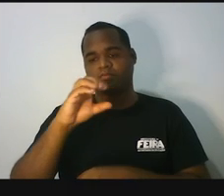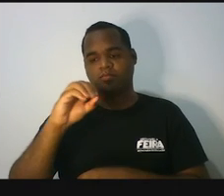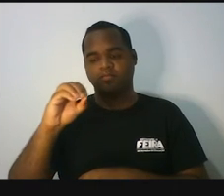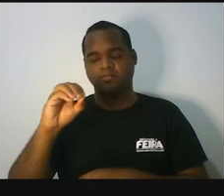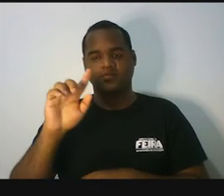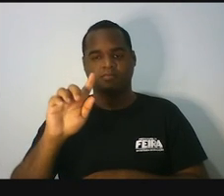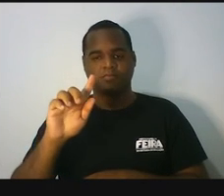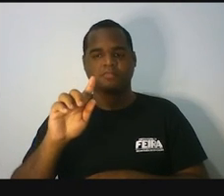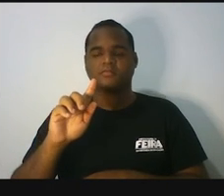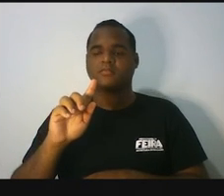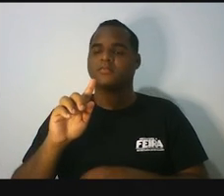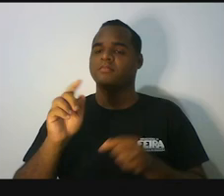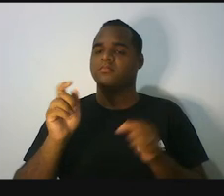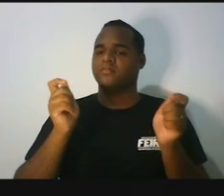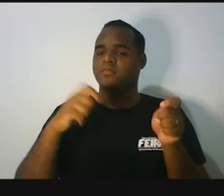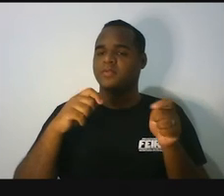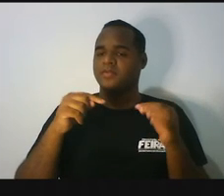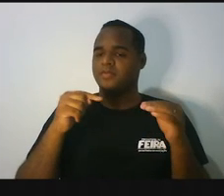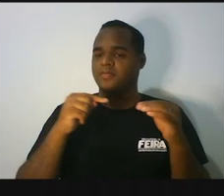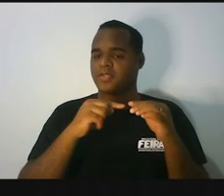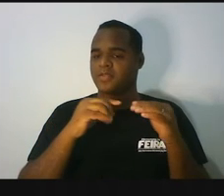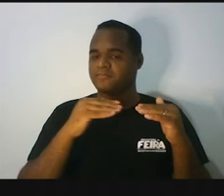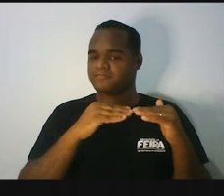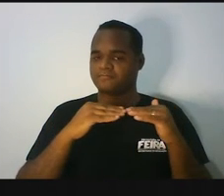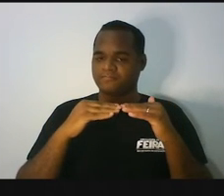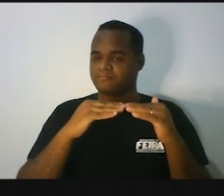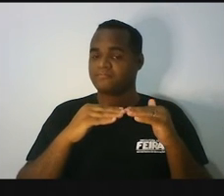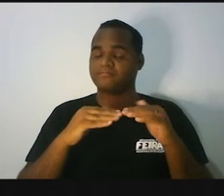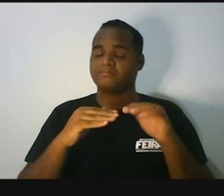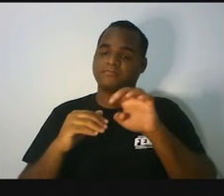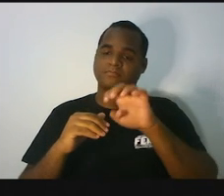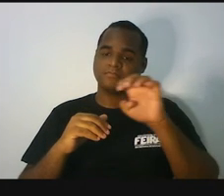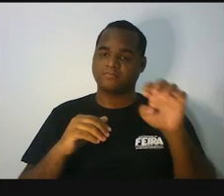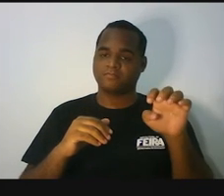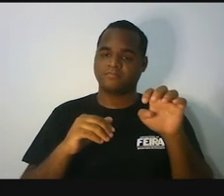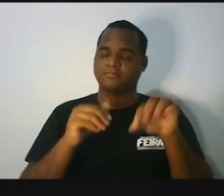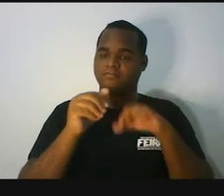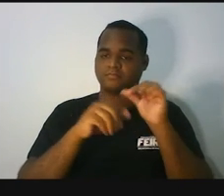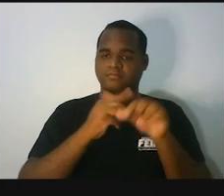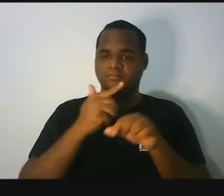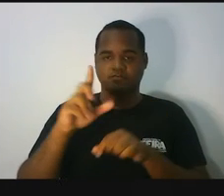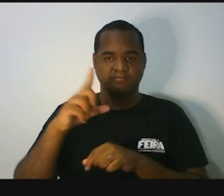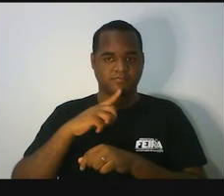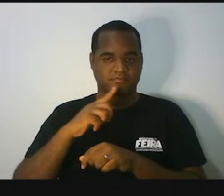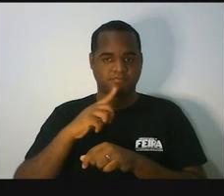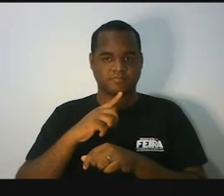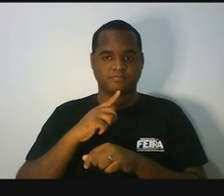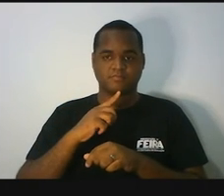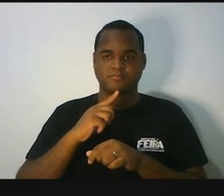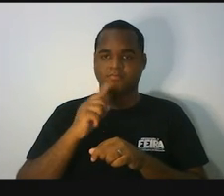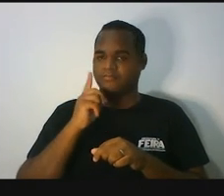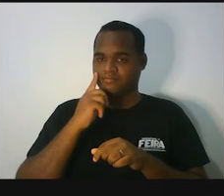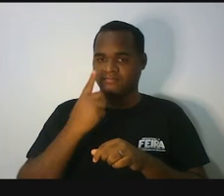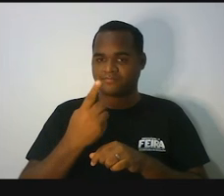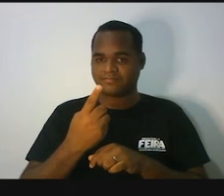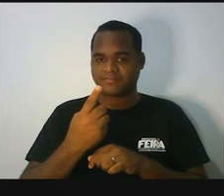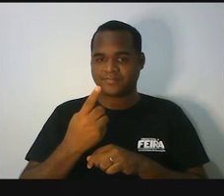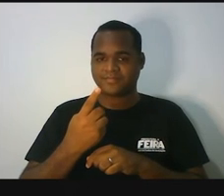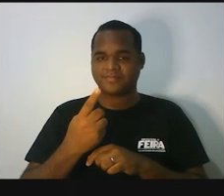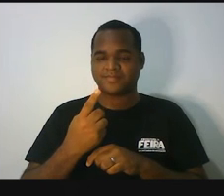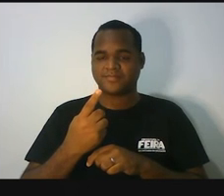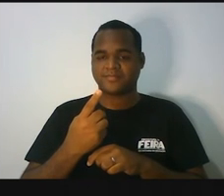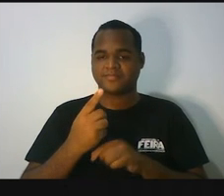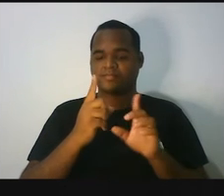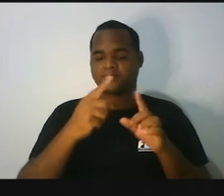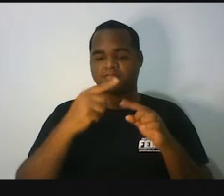fazer desse lado esquerdo a gente vai tirar esse lado esquerdo e vai colocar tem uma caixinha com massa